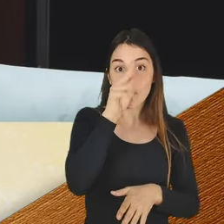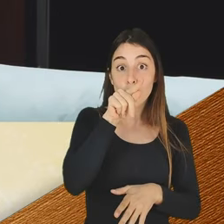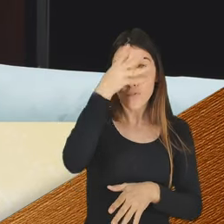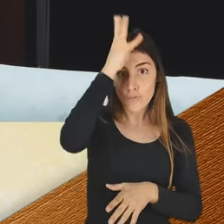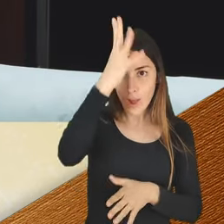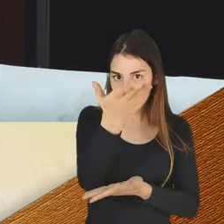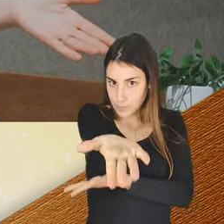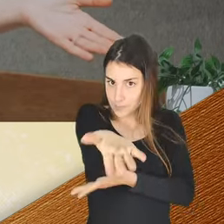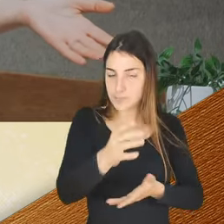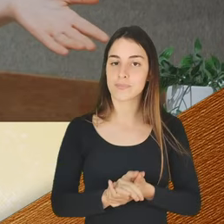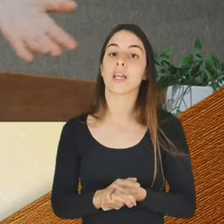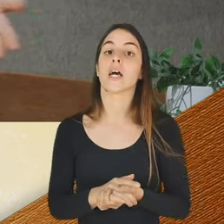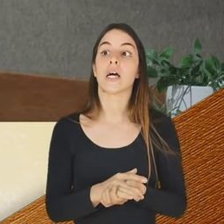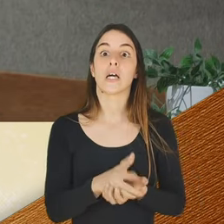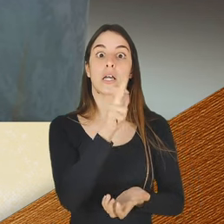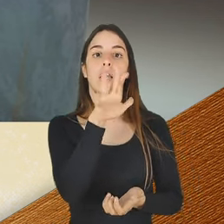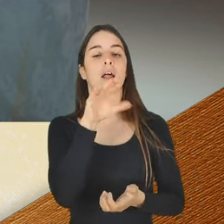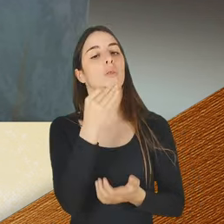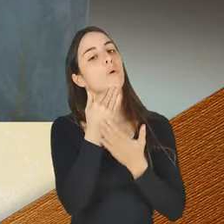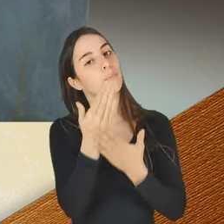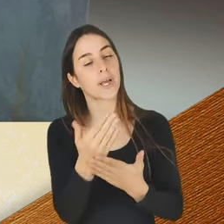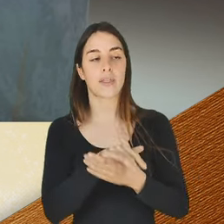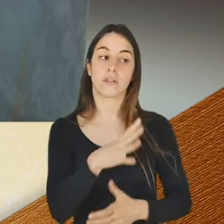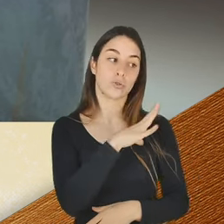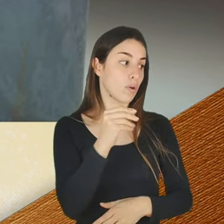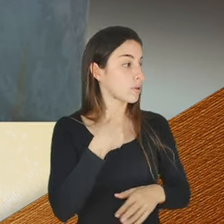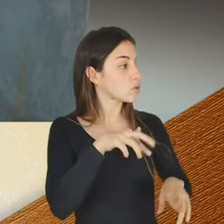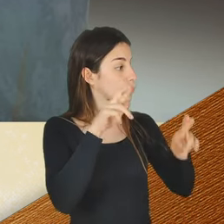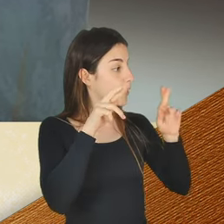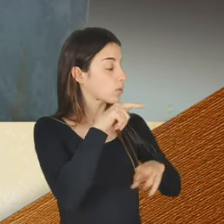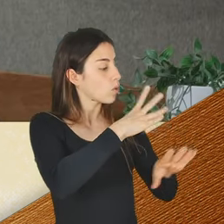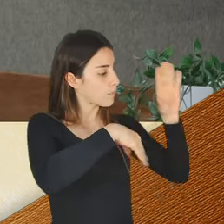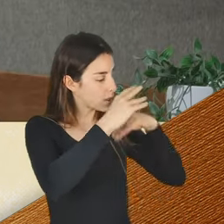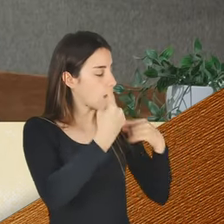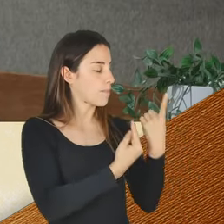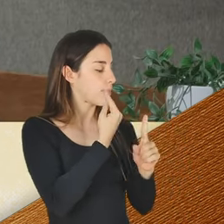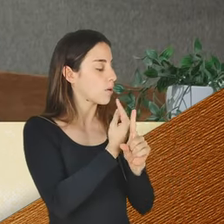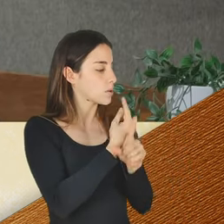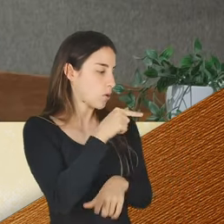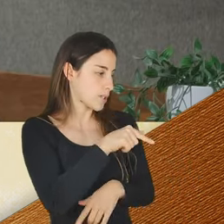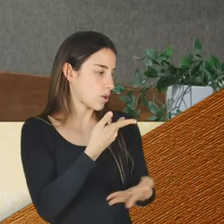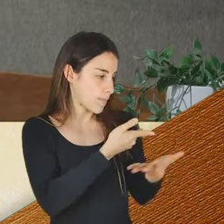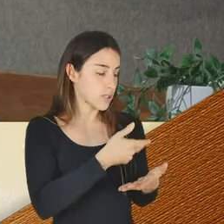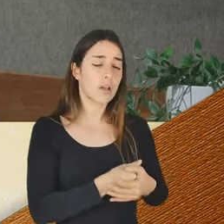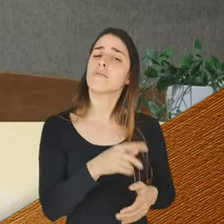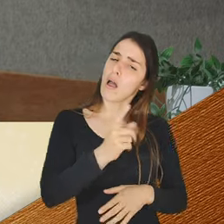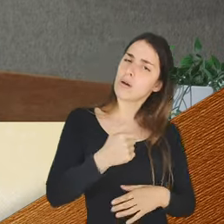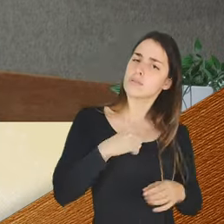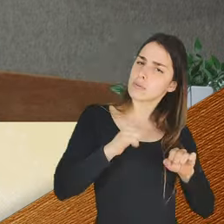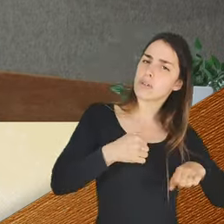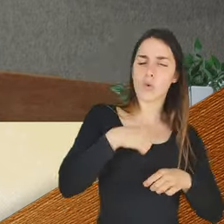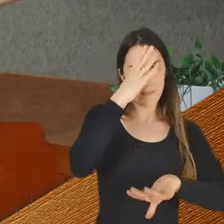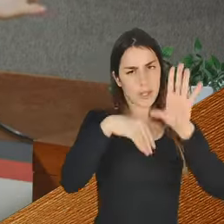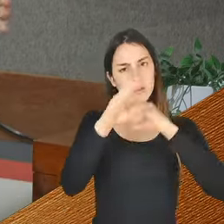hoje. E João, eu espero que ao menos tenhas aprendido alguma coisa com esta conversa. Aprendi. Sinto-me uma pessoa